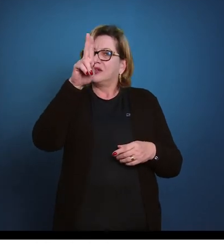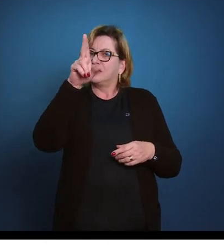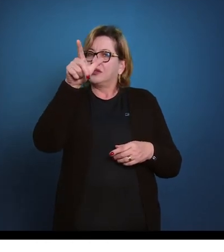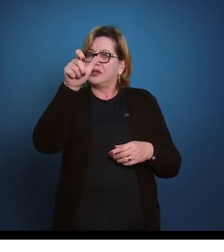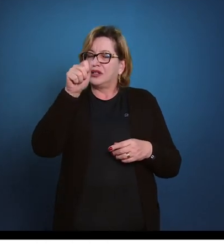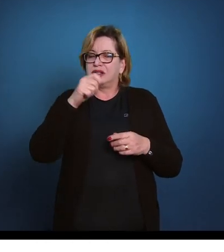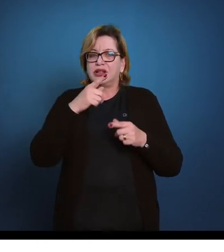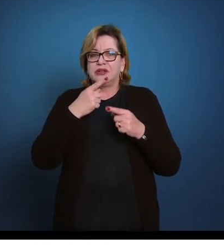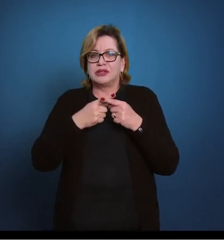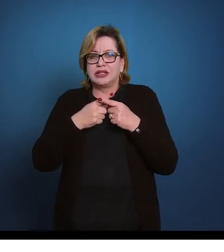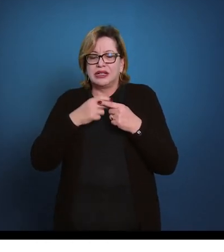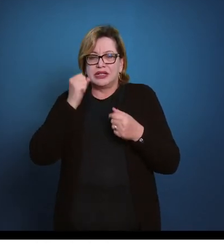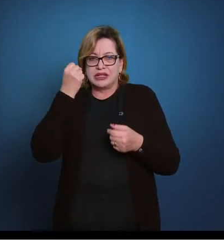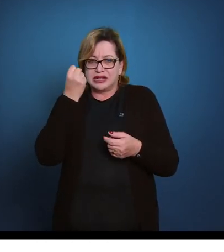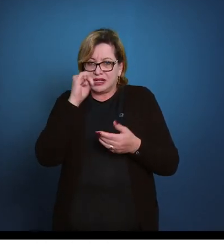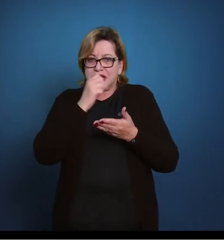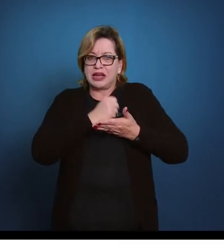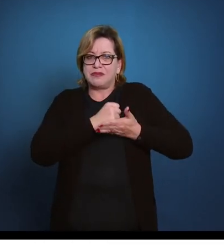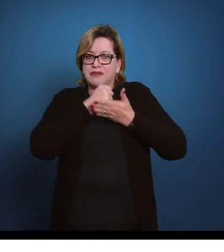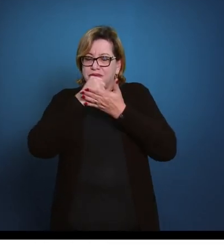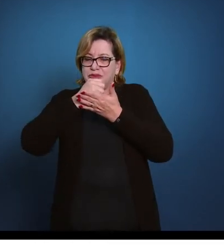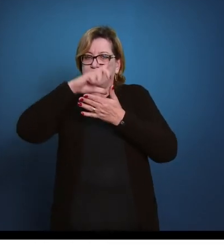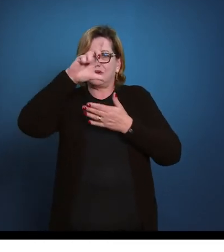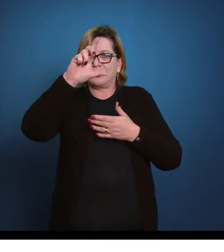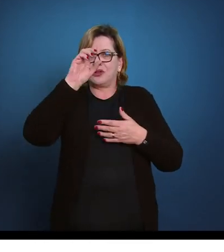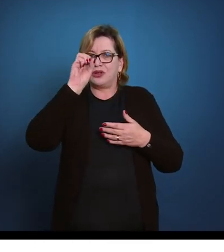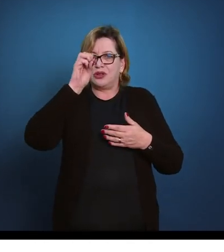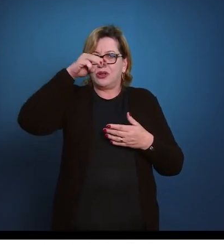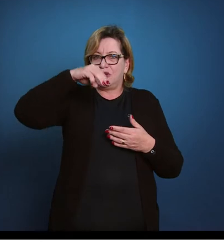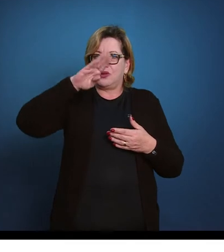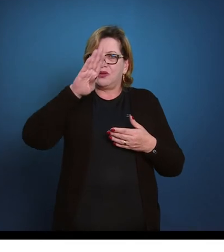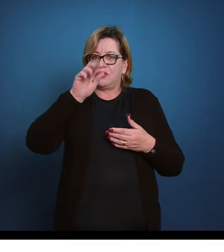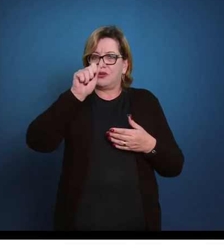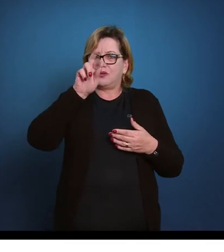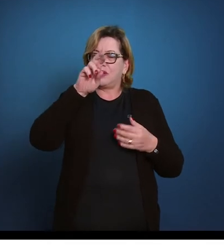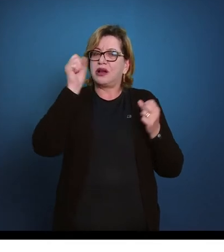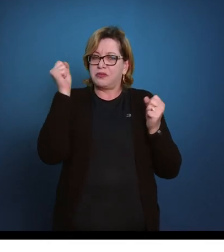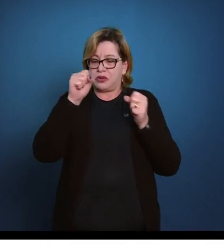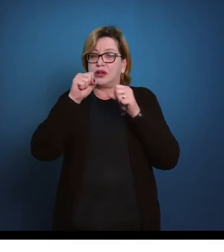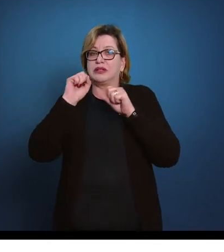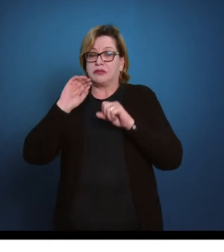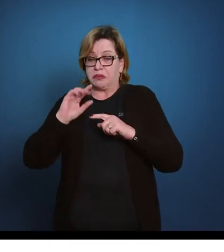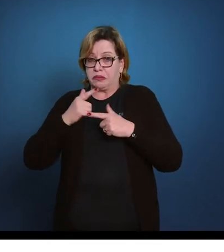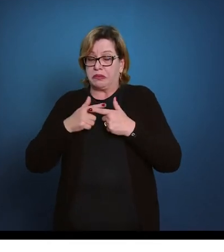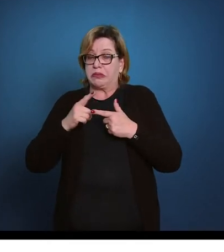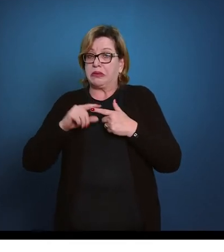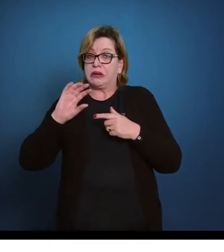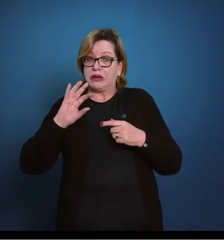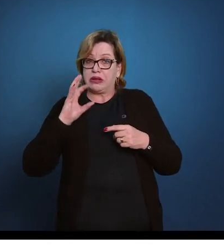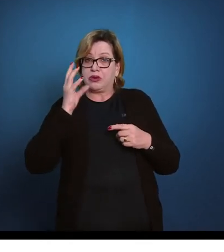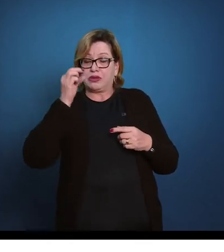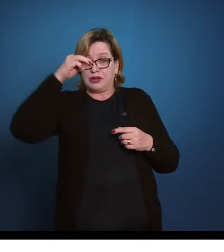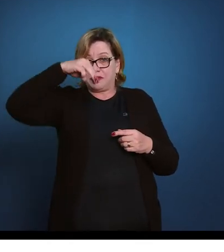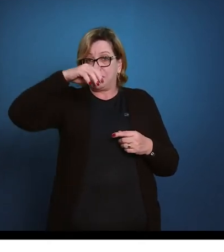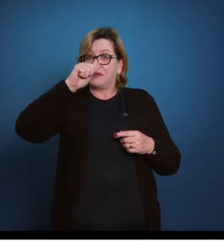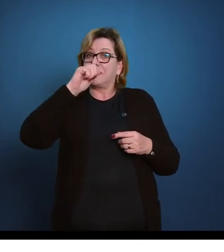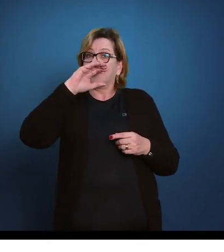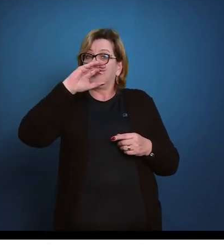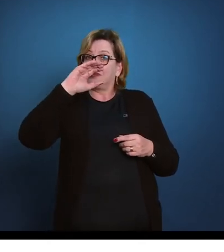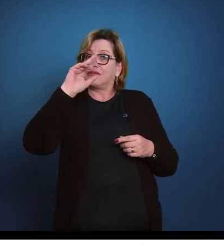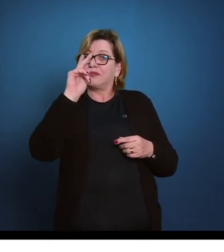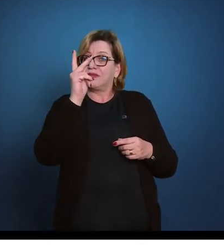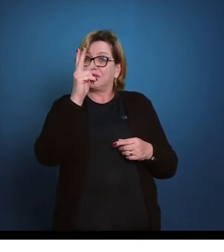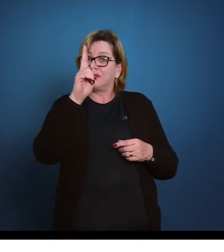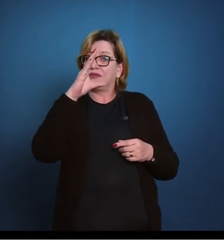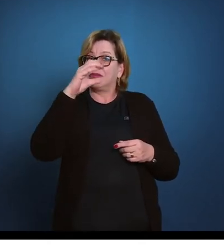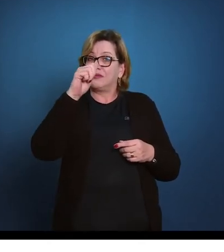gente fizer um apoio muito na região lombar, nós podemos machucar bastante o nosso aluno. Então, o apoio, ele é sempre na região